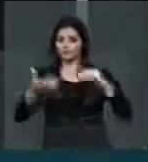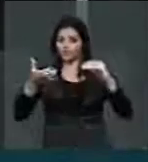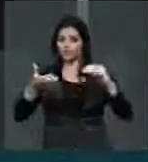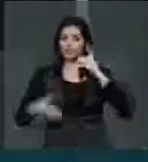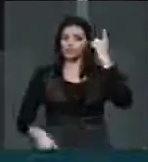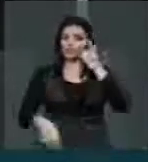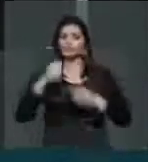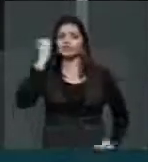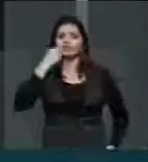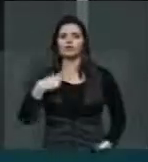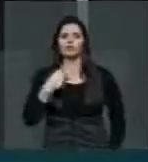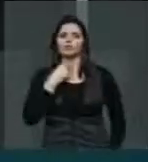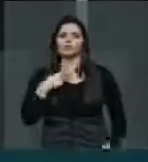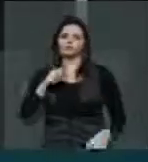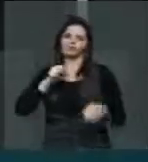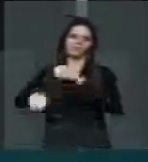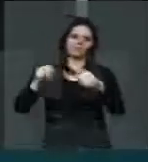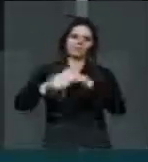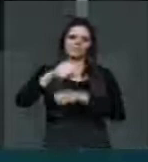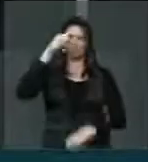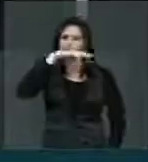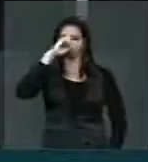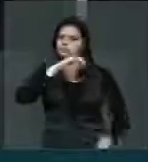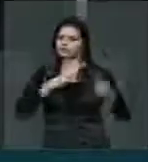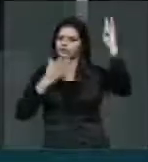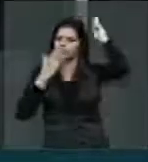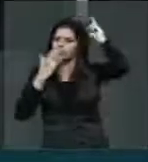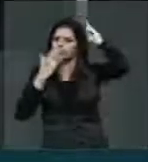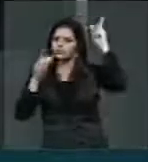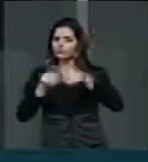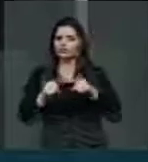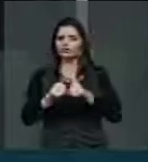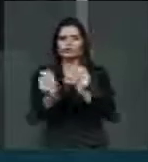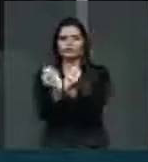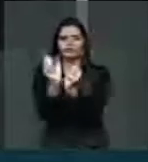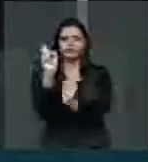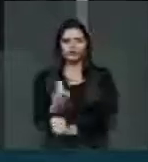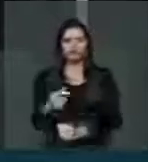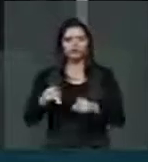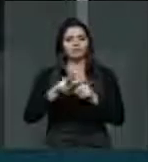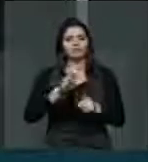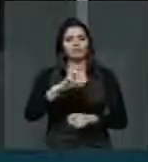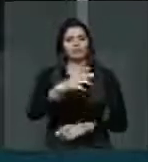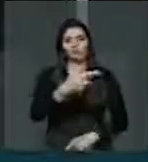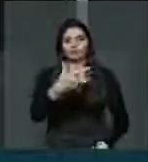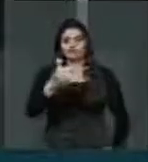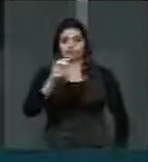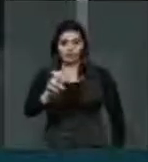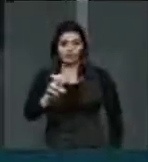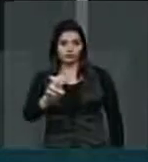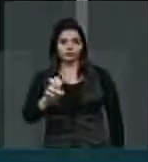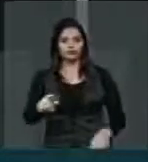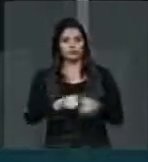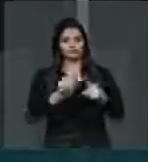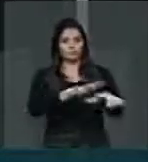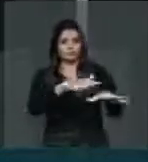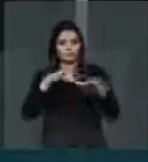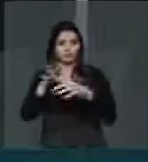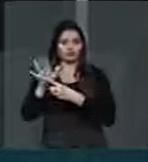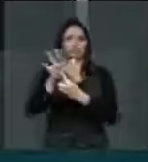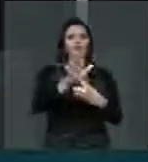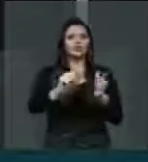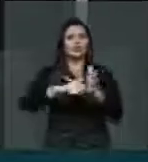matar os índios brasileiros, os quilombolas com a PEC 215. Estas manifestações